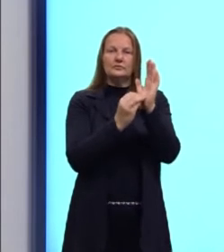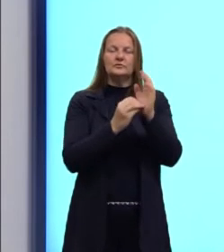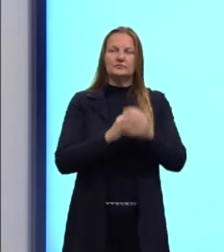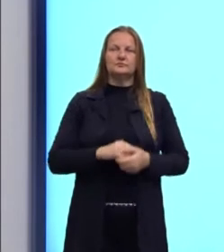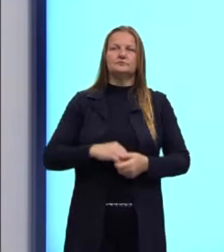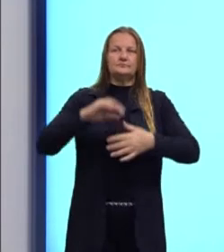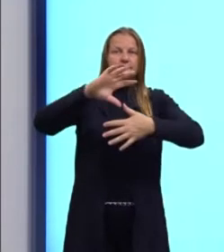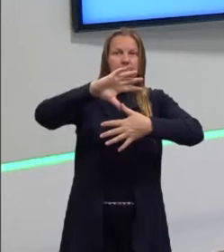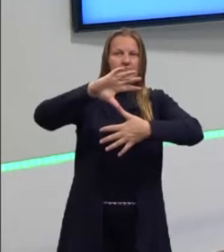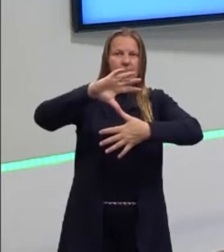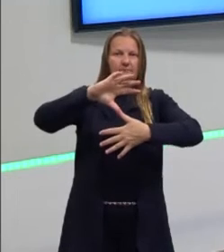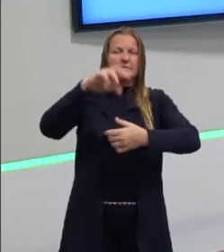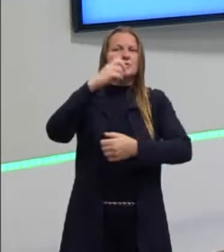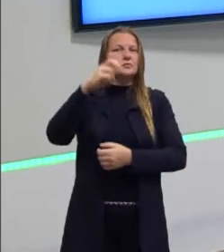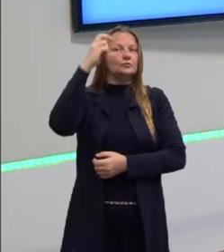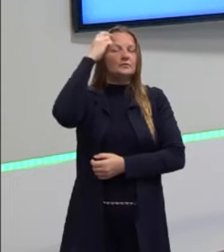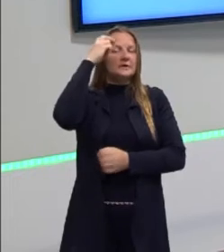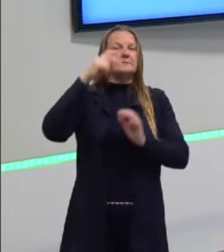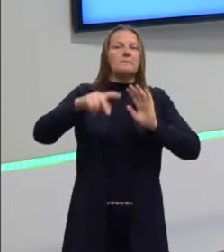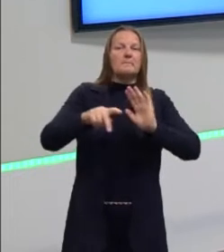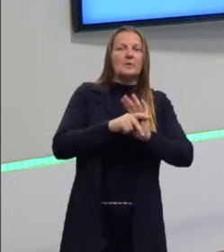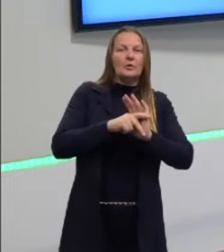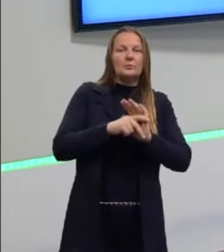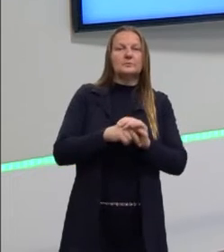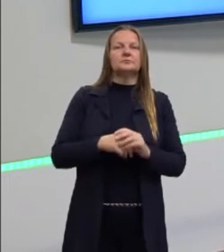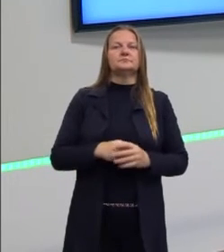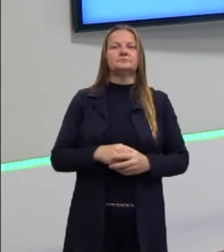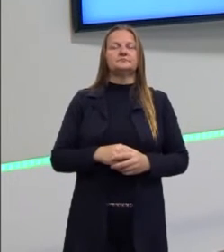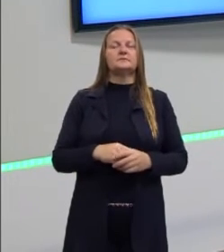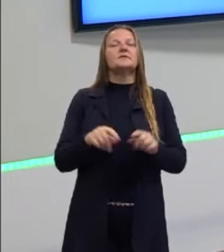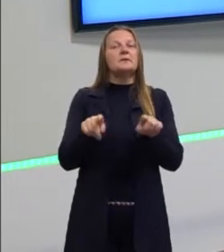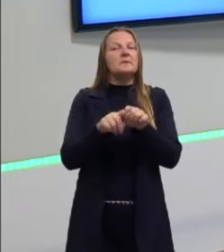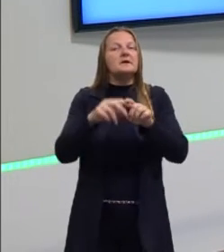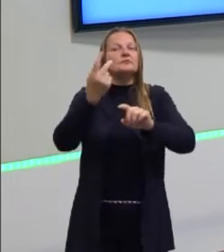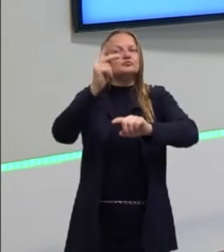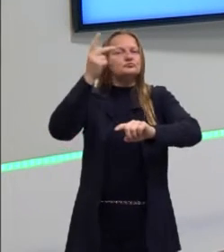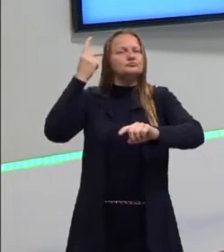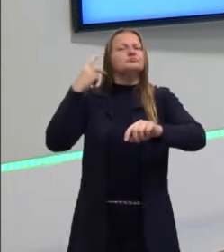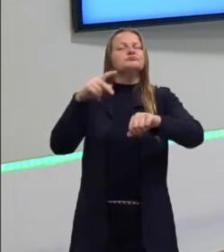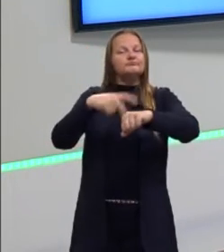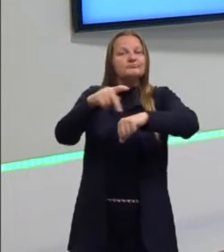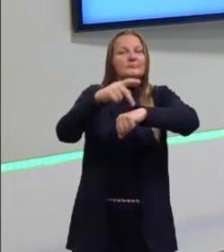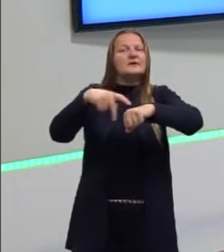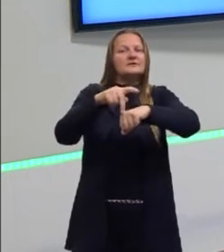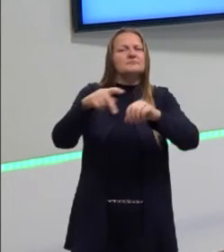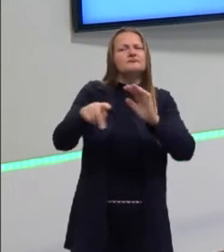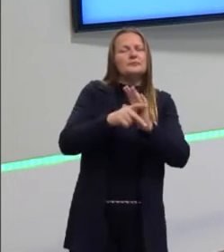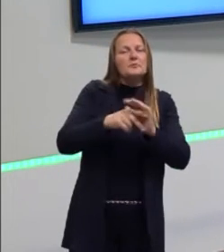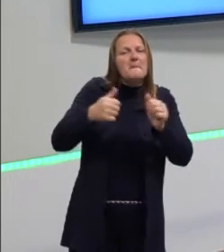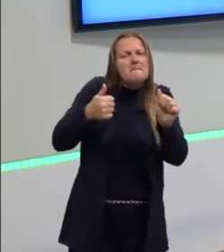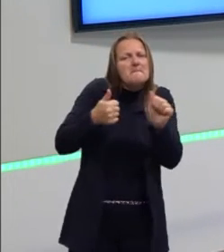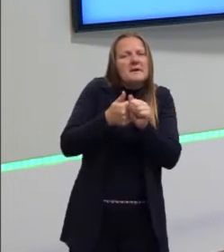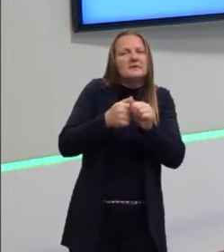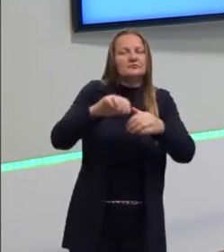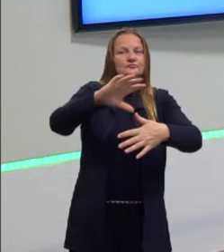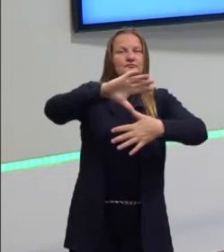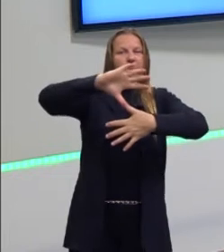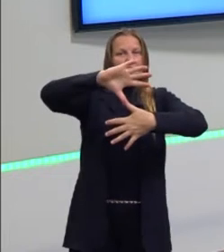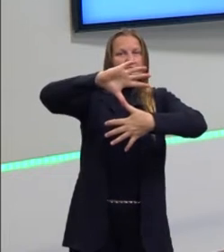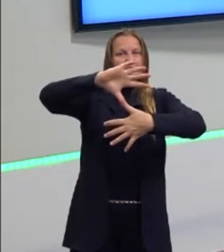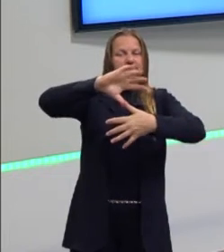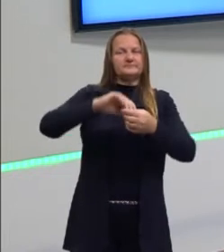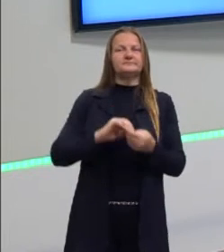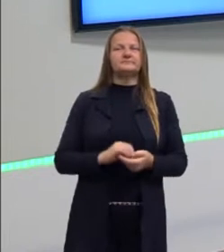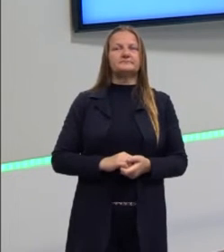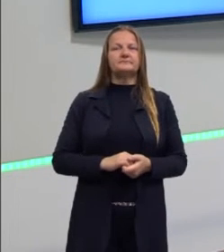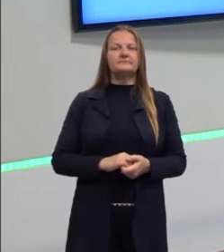elementos culturais ou elementos históricos de países que são aqui da América, ou seja,